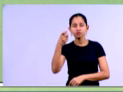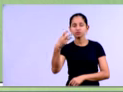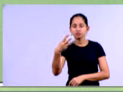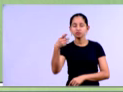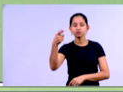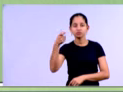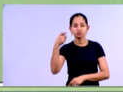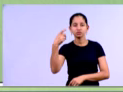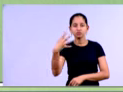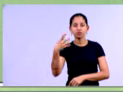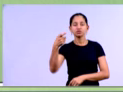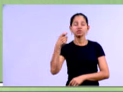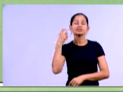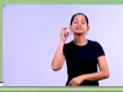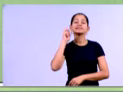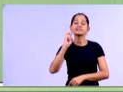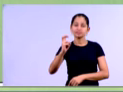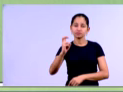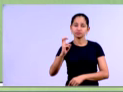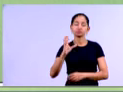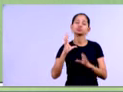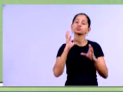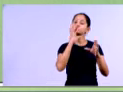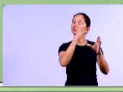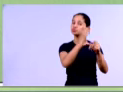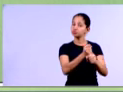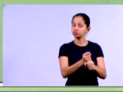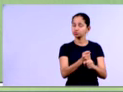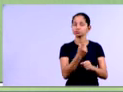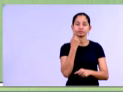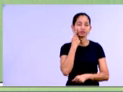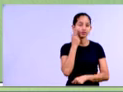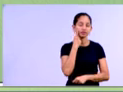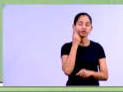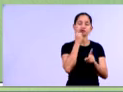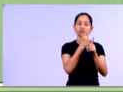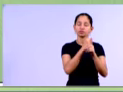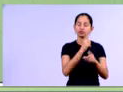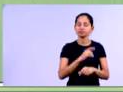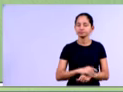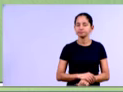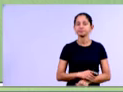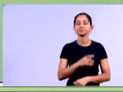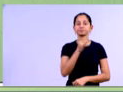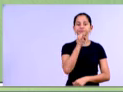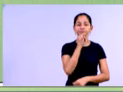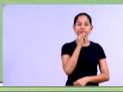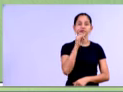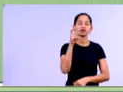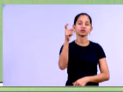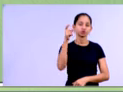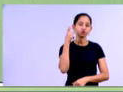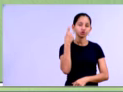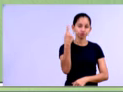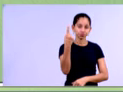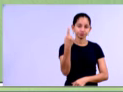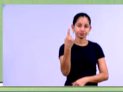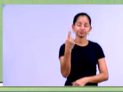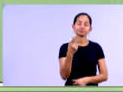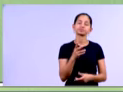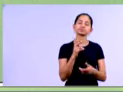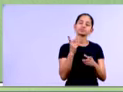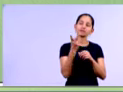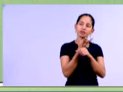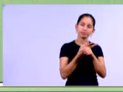Precisamos calcular eles primeiro, a partir das demonstrações. Então, por exemplo, o X1 é o resultado da divisão do lucro